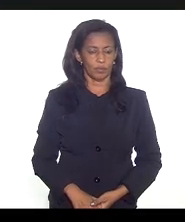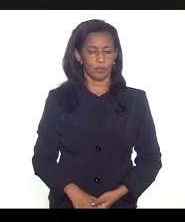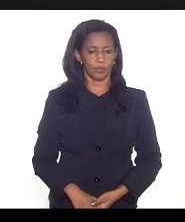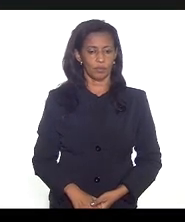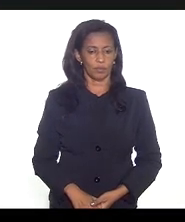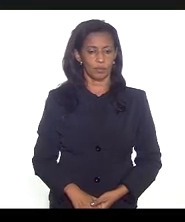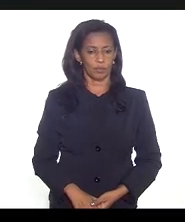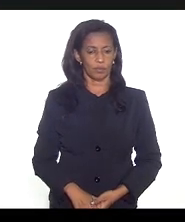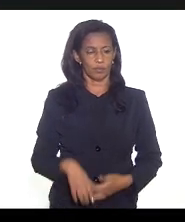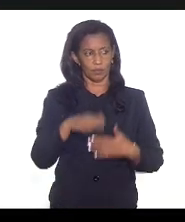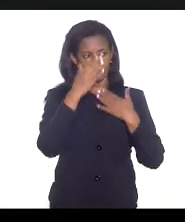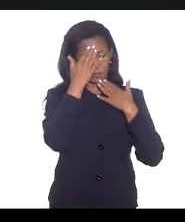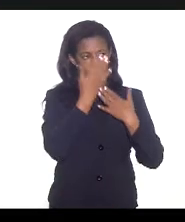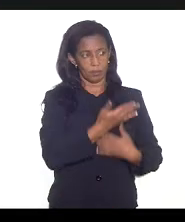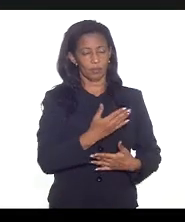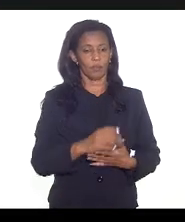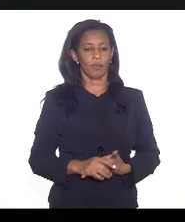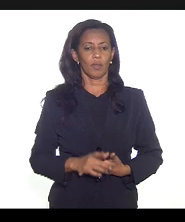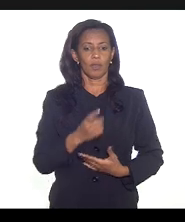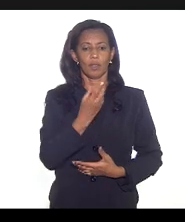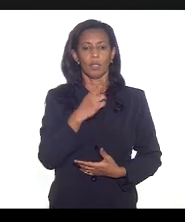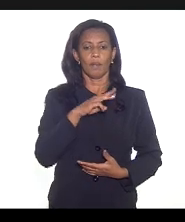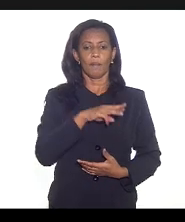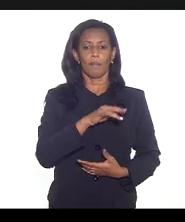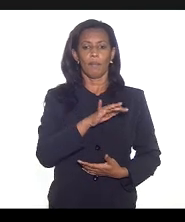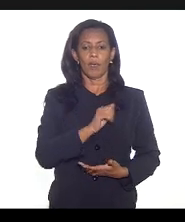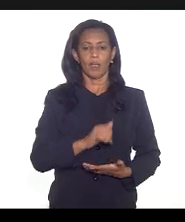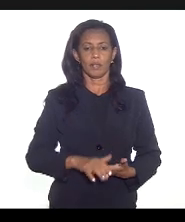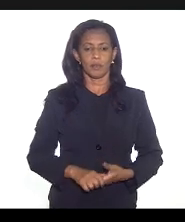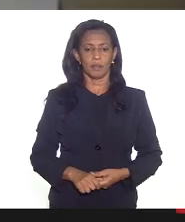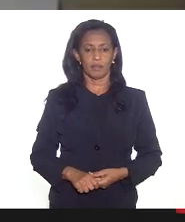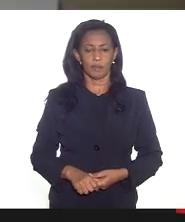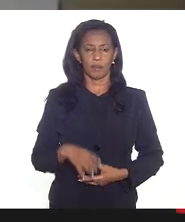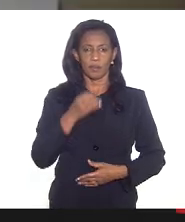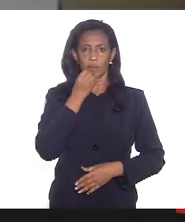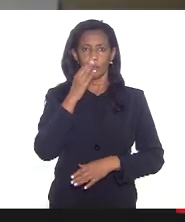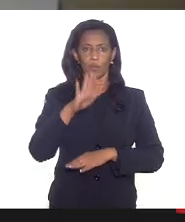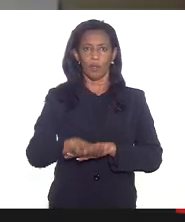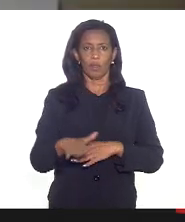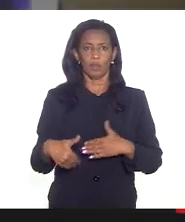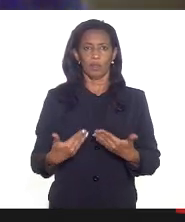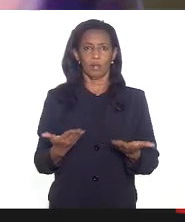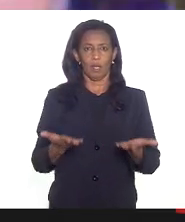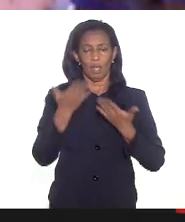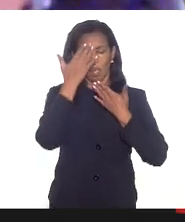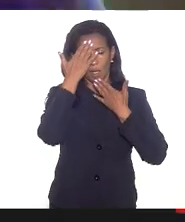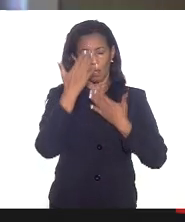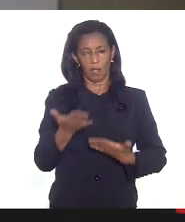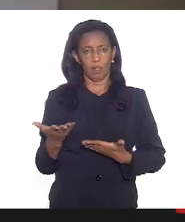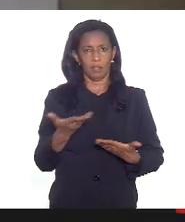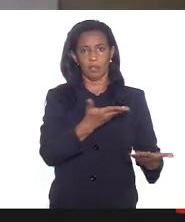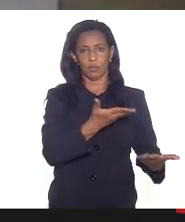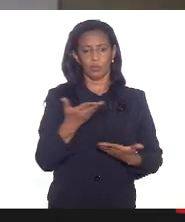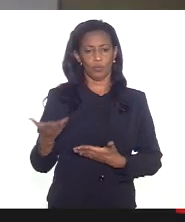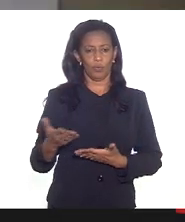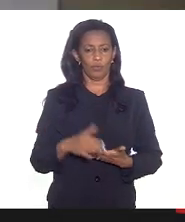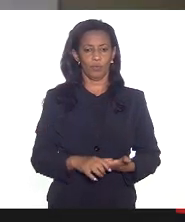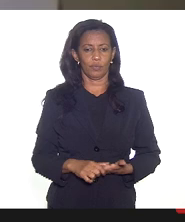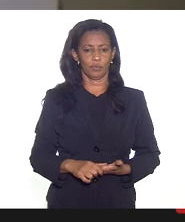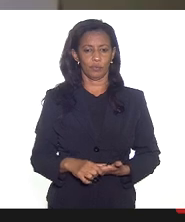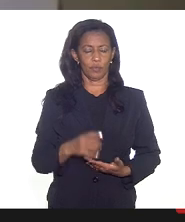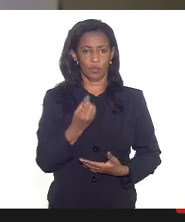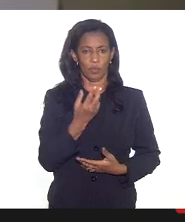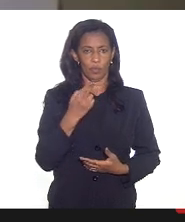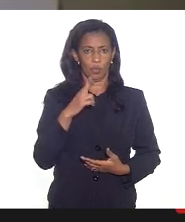muitíssimo obrigada doutora doutora Marcia Lustosa boa tarde a todos agradeço o convite para audiência na pessoa da